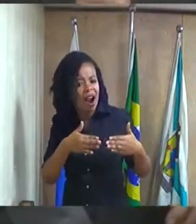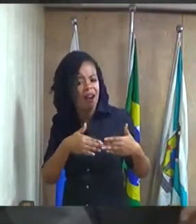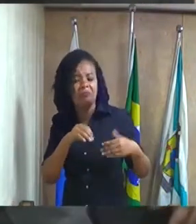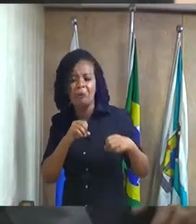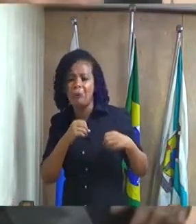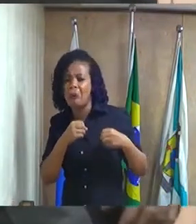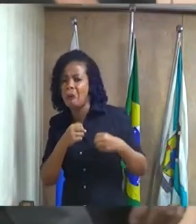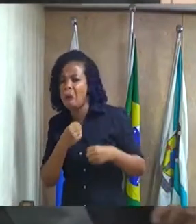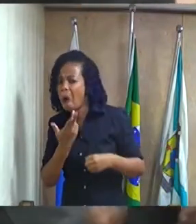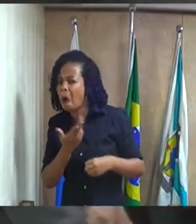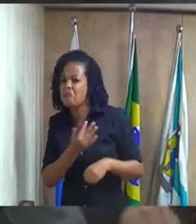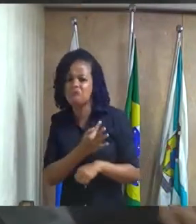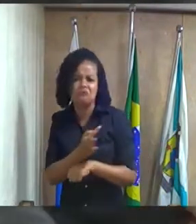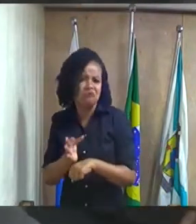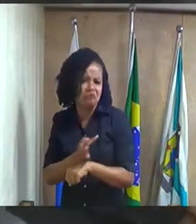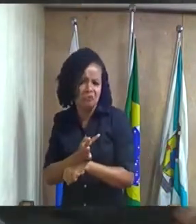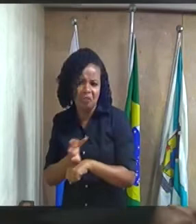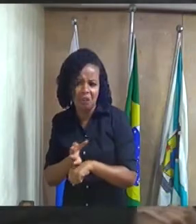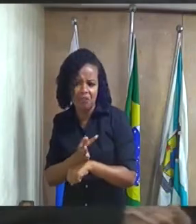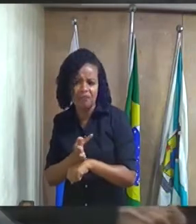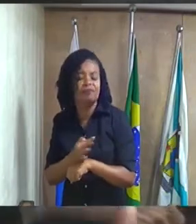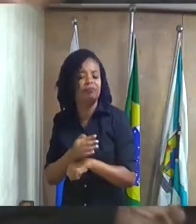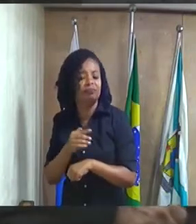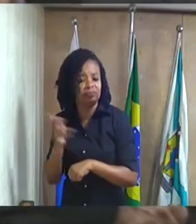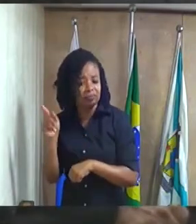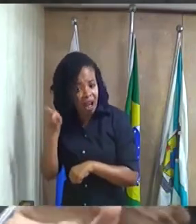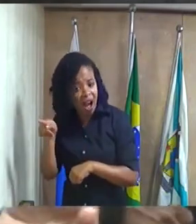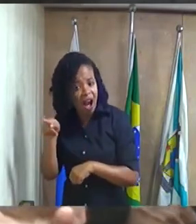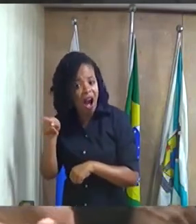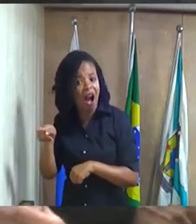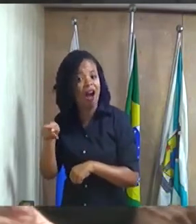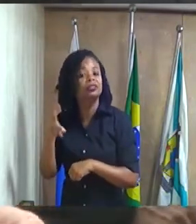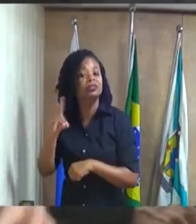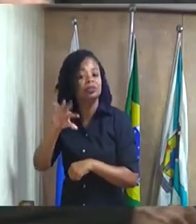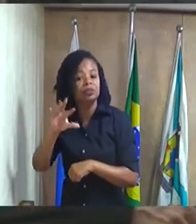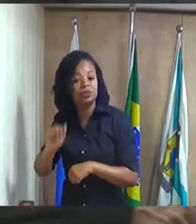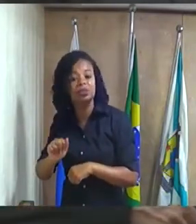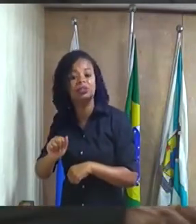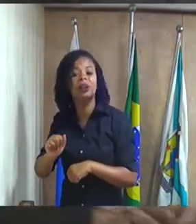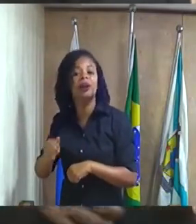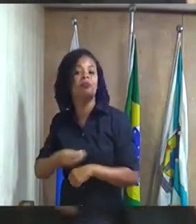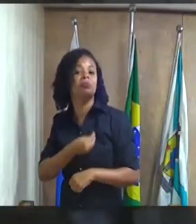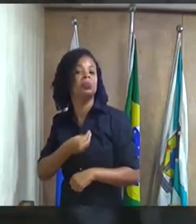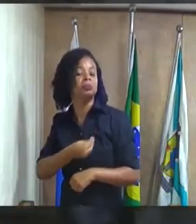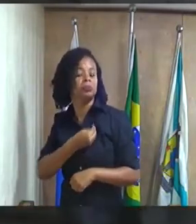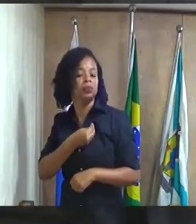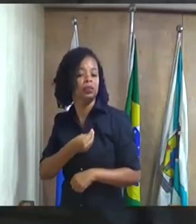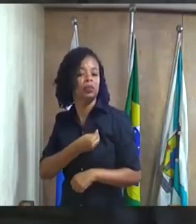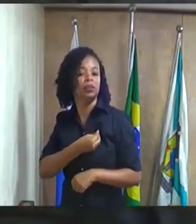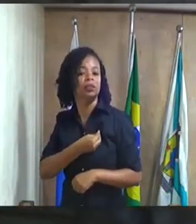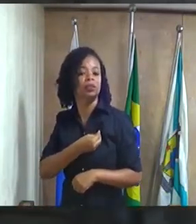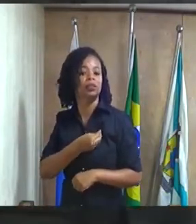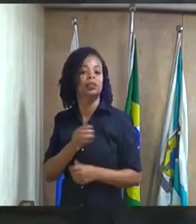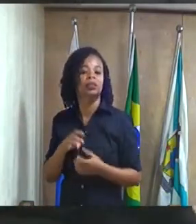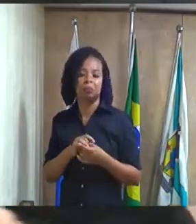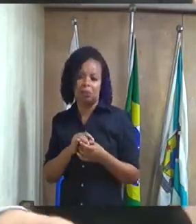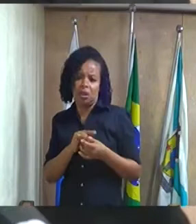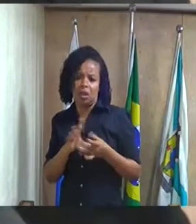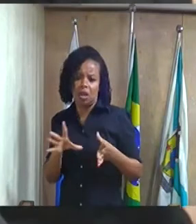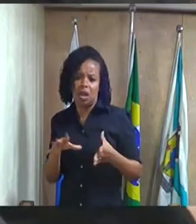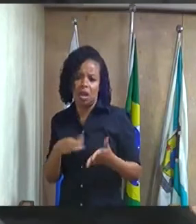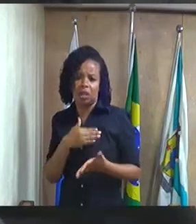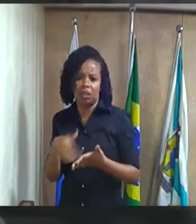férias mas ele estava lá despachando na secretaria de urbanismo